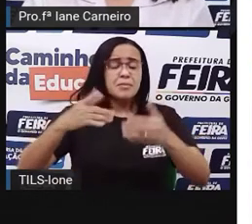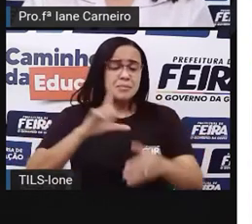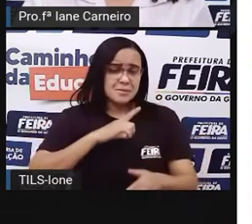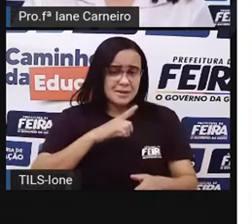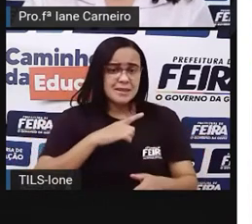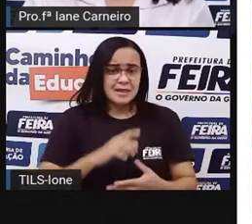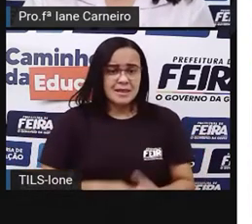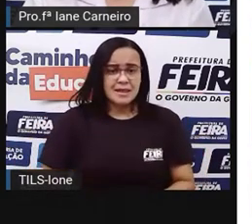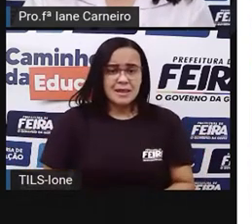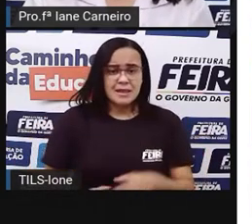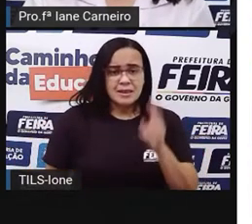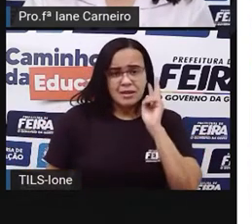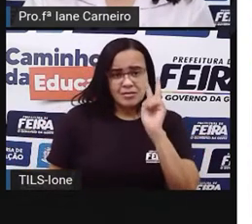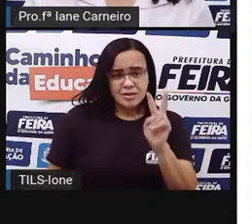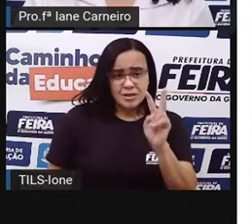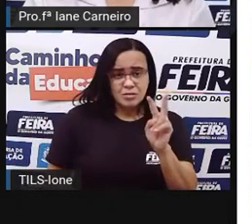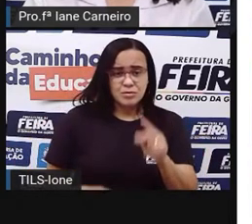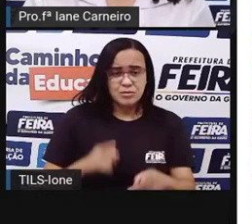letras aqui.